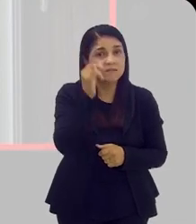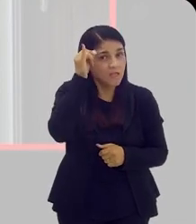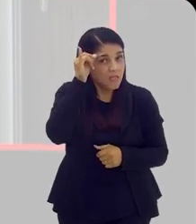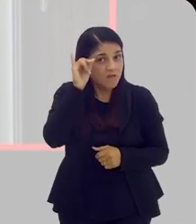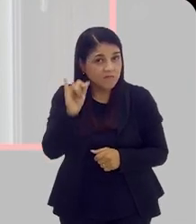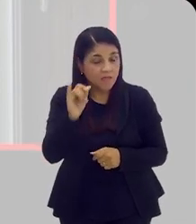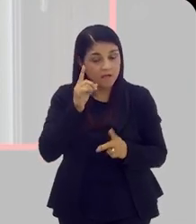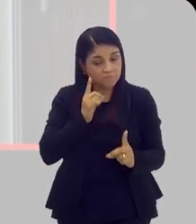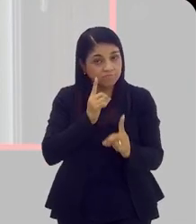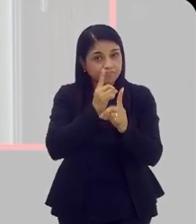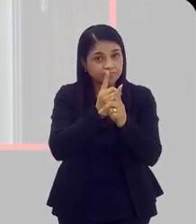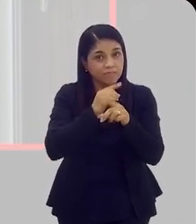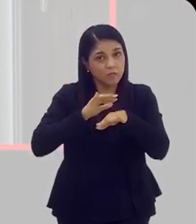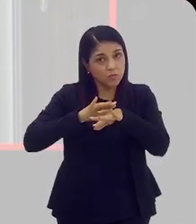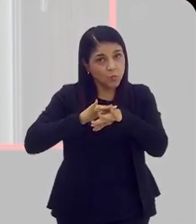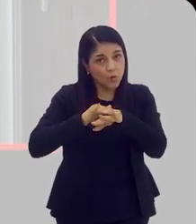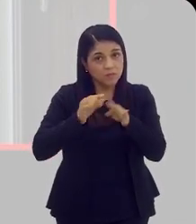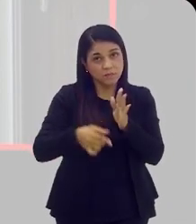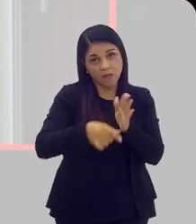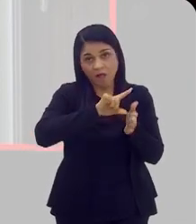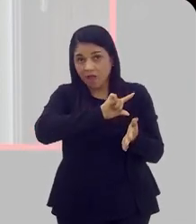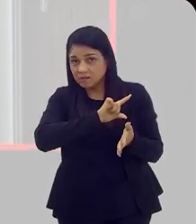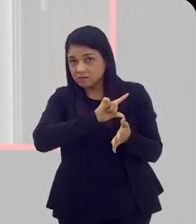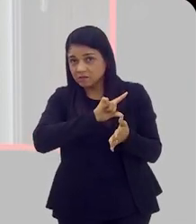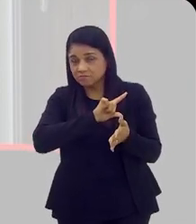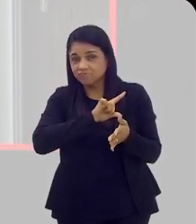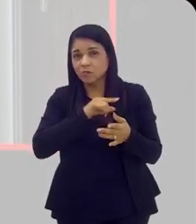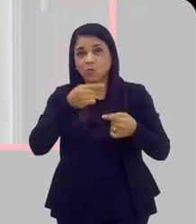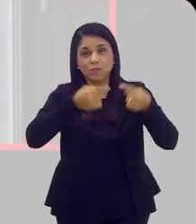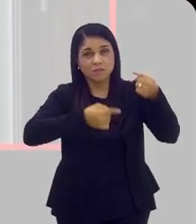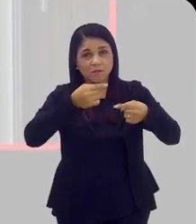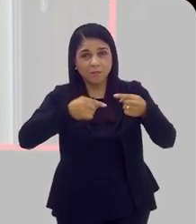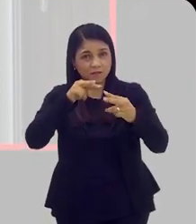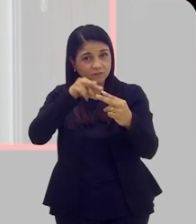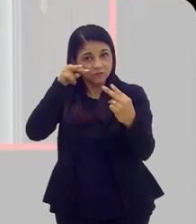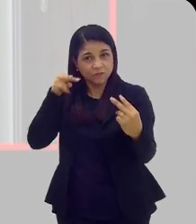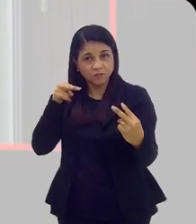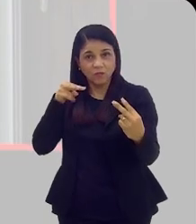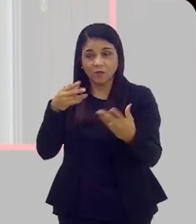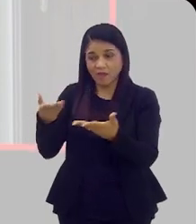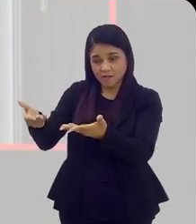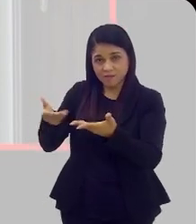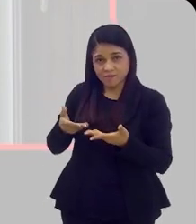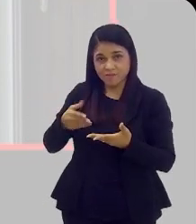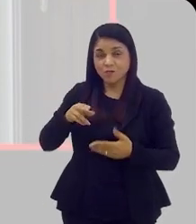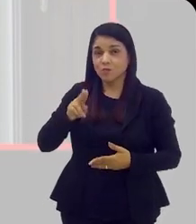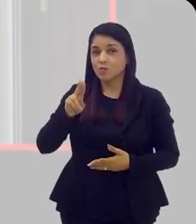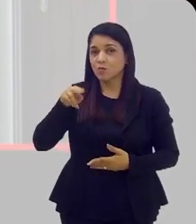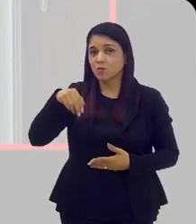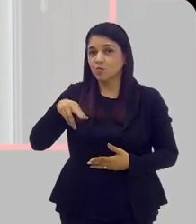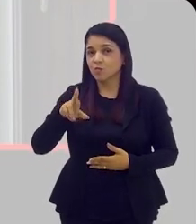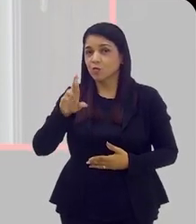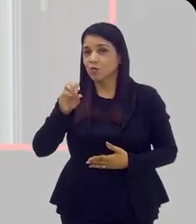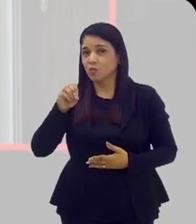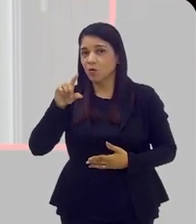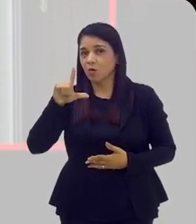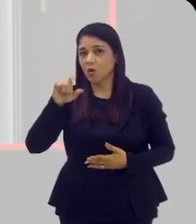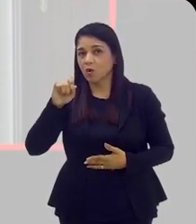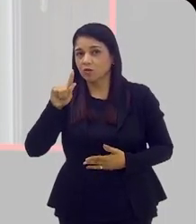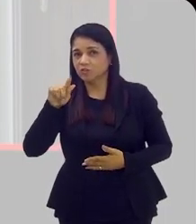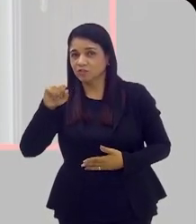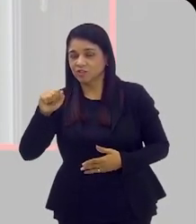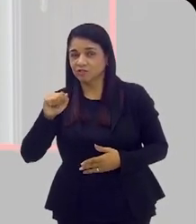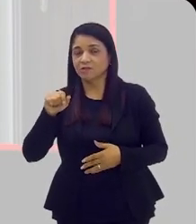prevenir e detectar a doença precocemente, o debate virtual de hoje recebe o urologista e diretor do